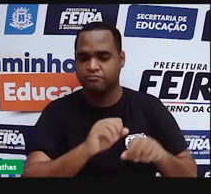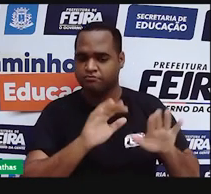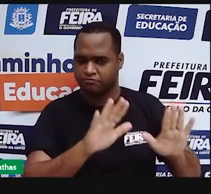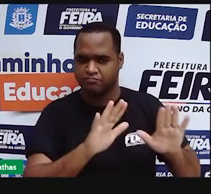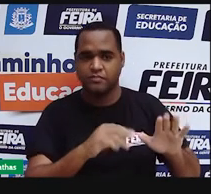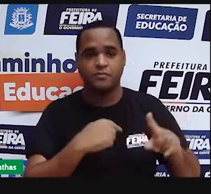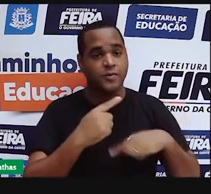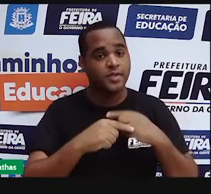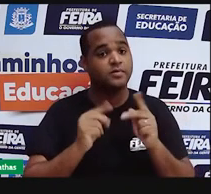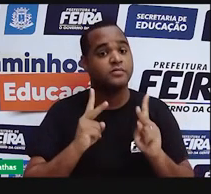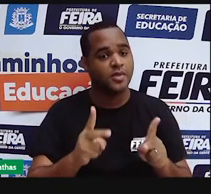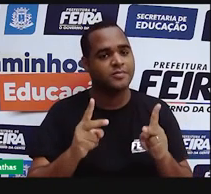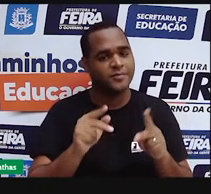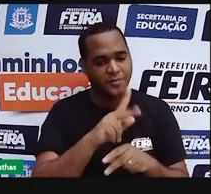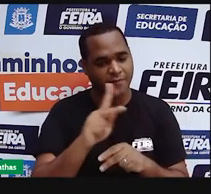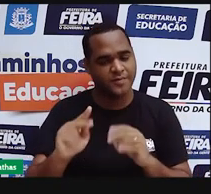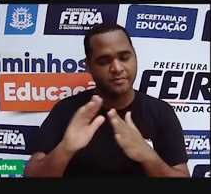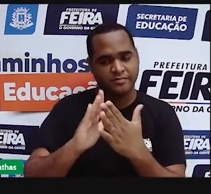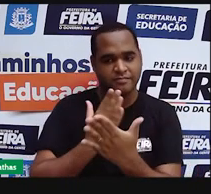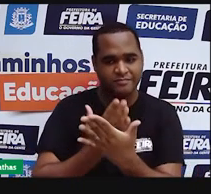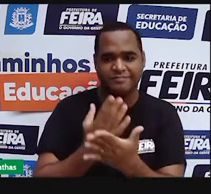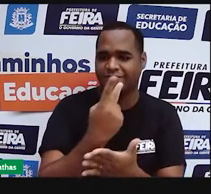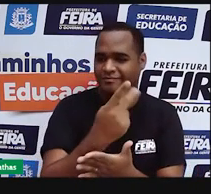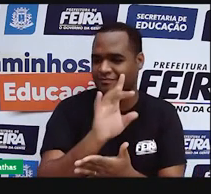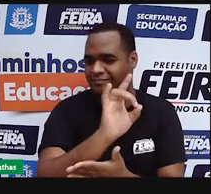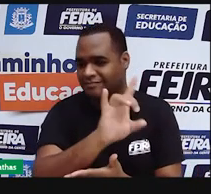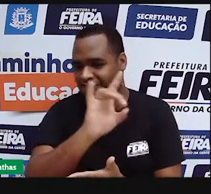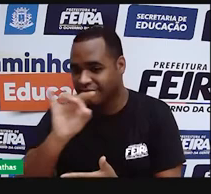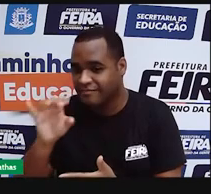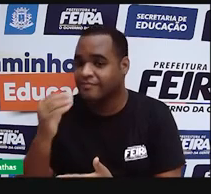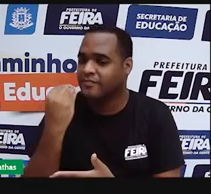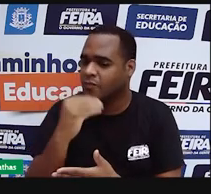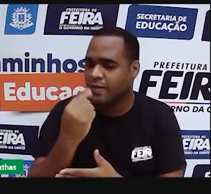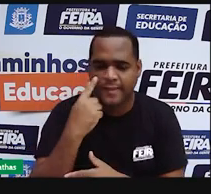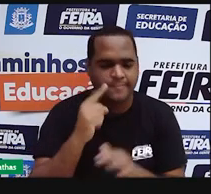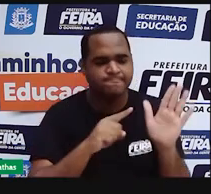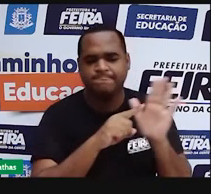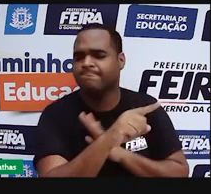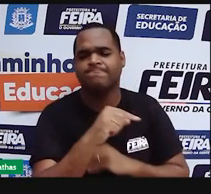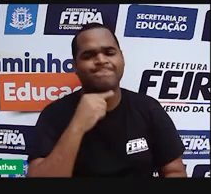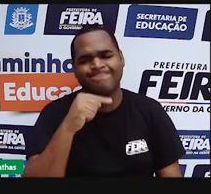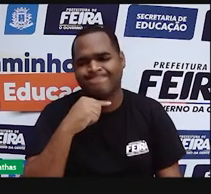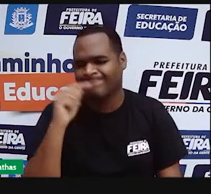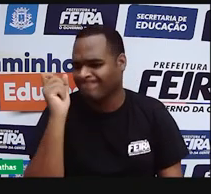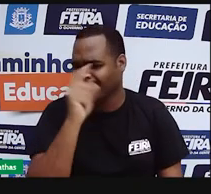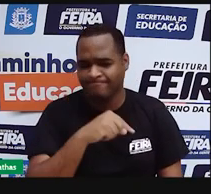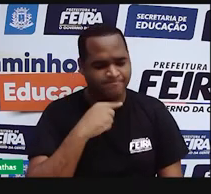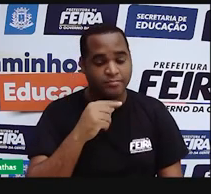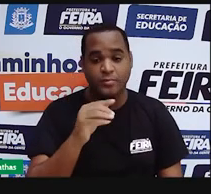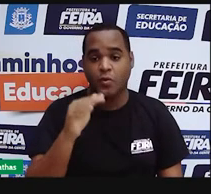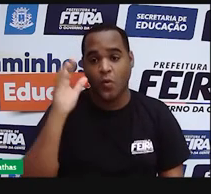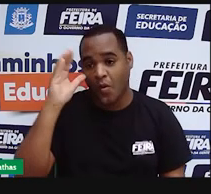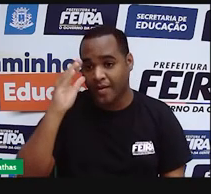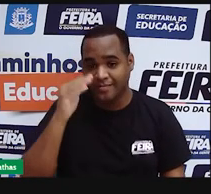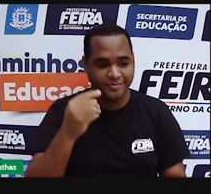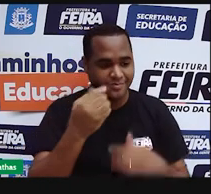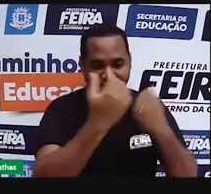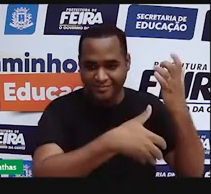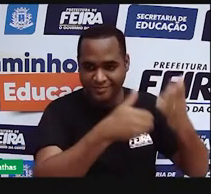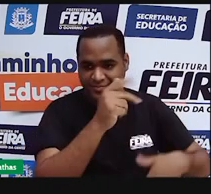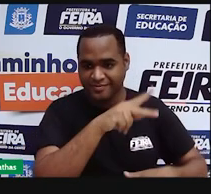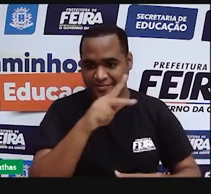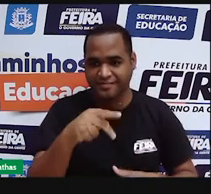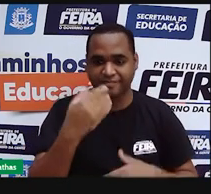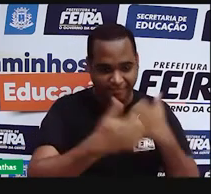por aqui, mas vocês vão continuar com os professores de vocês, na escola de vocês, aproveitem para tirar as dúvidas, para trazer curiosidades, para